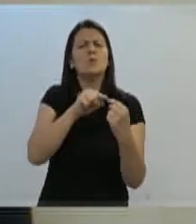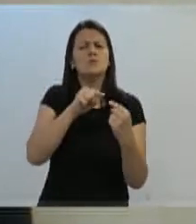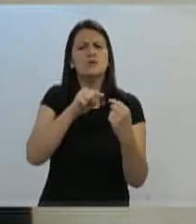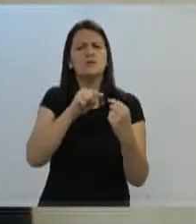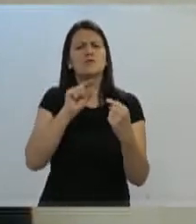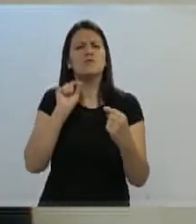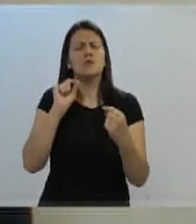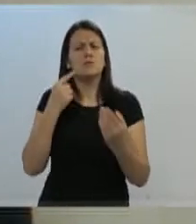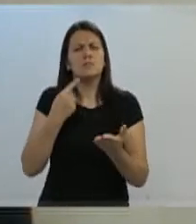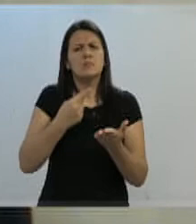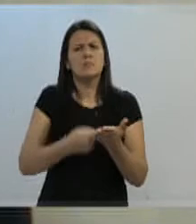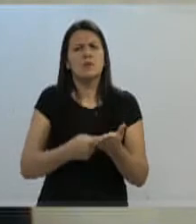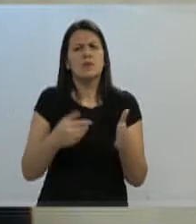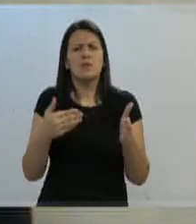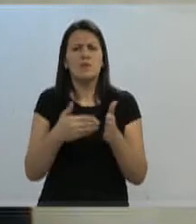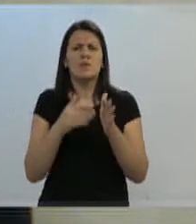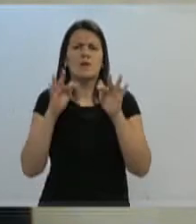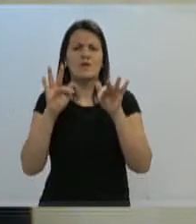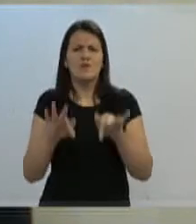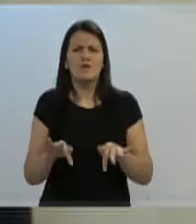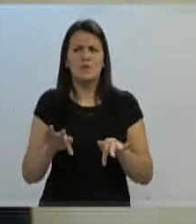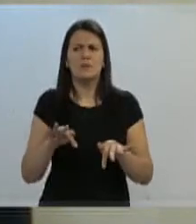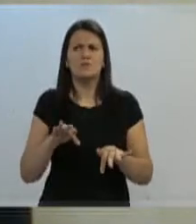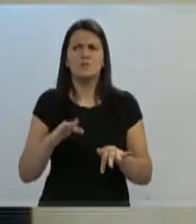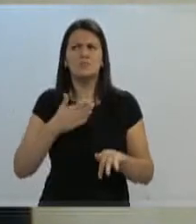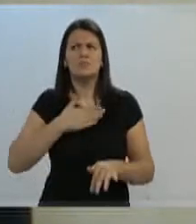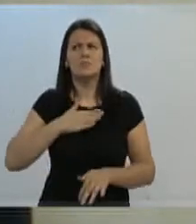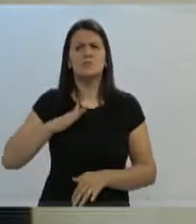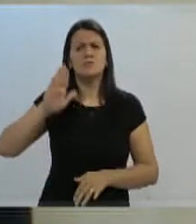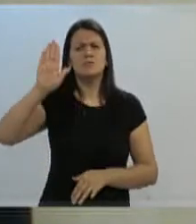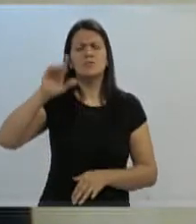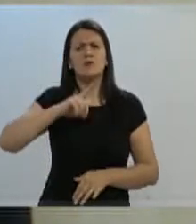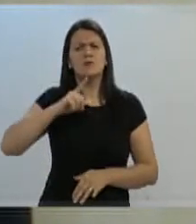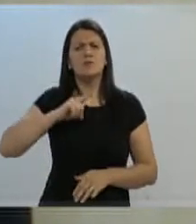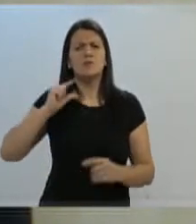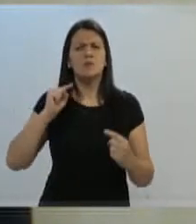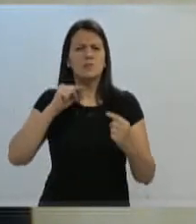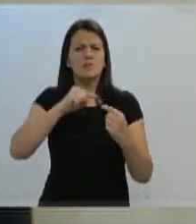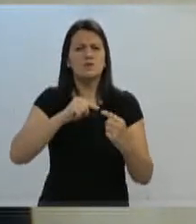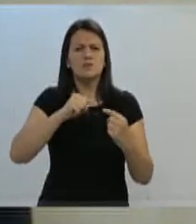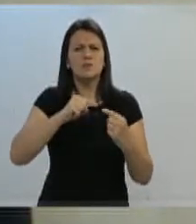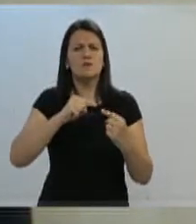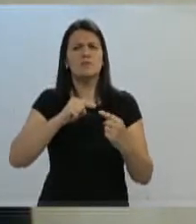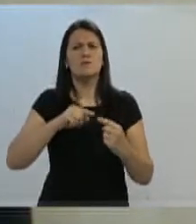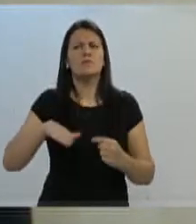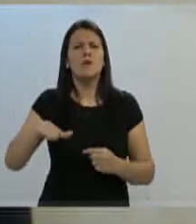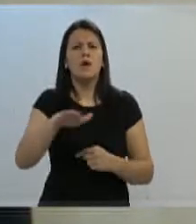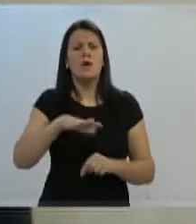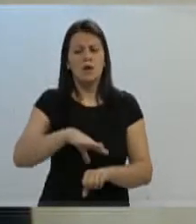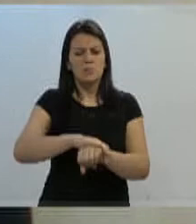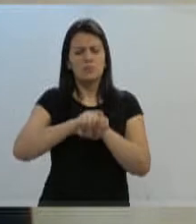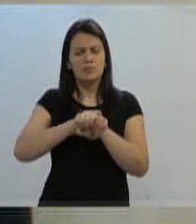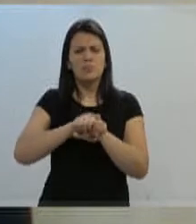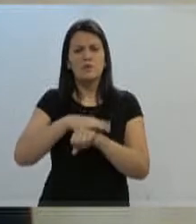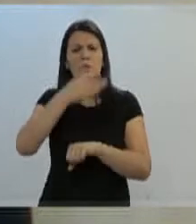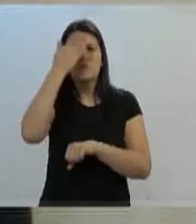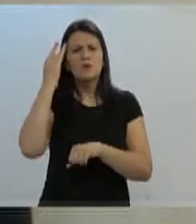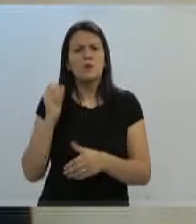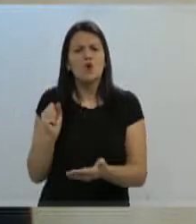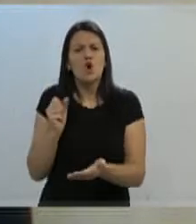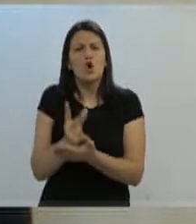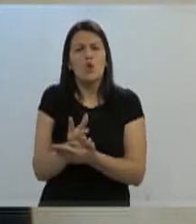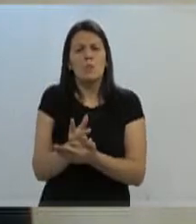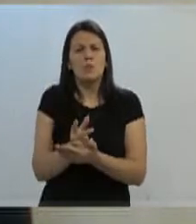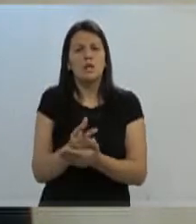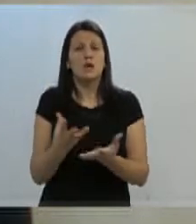cumprir o meu mandato até o final. Sou, né, tenho um objetivo, todos sabem, da área de defesa do consumidor e muitas das nossas